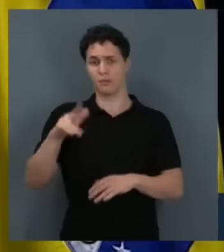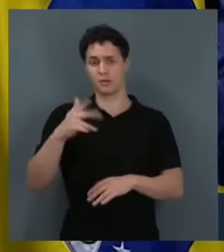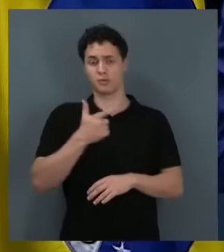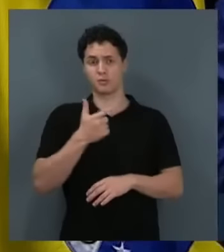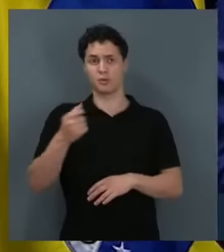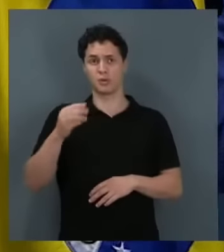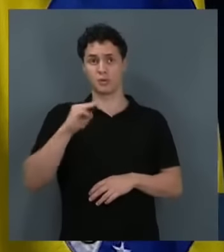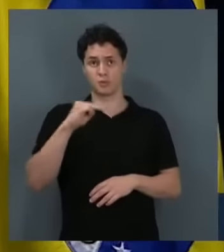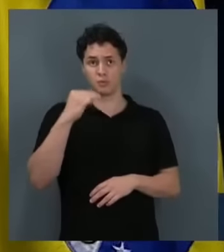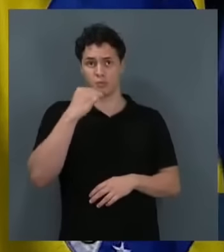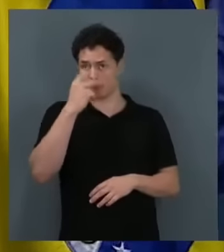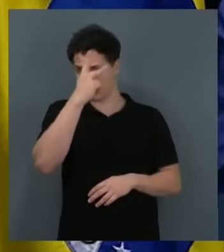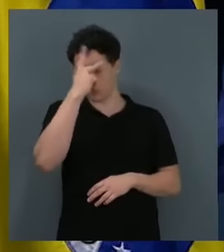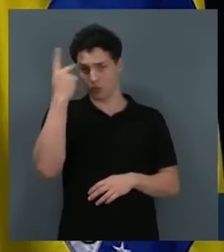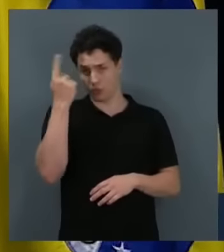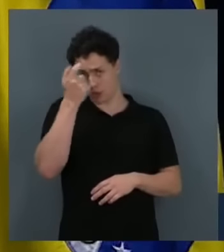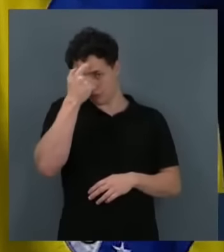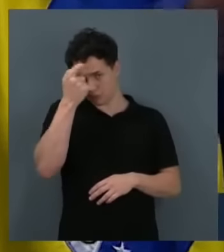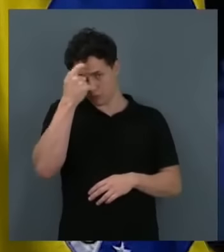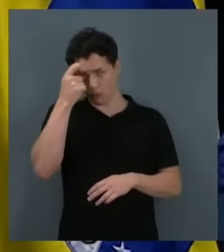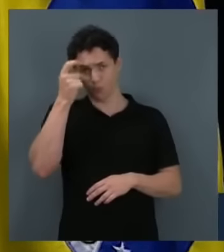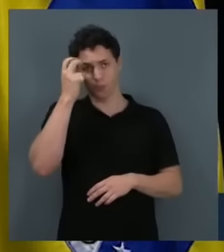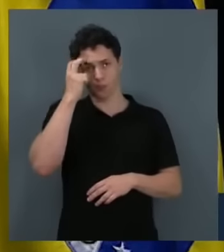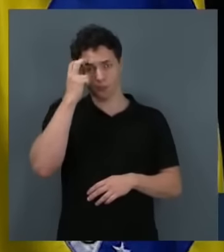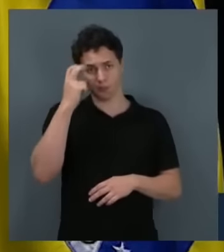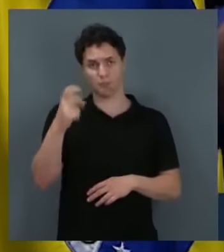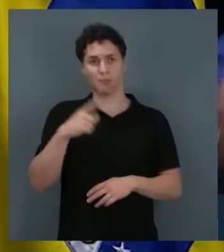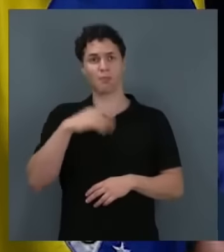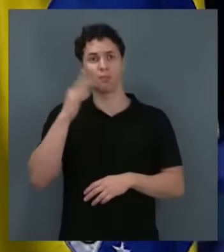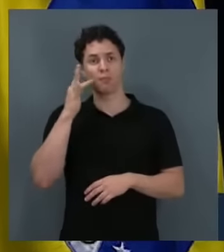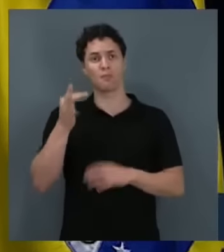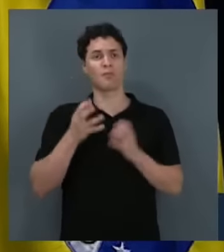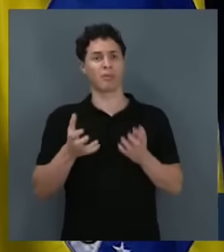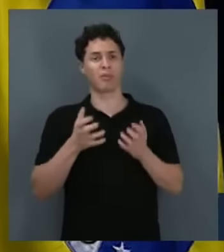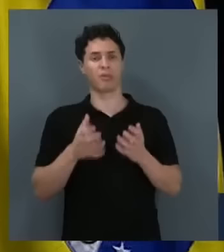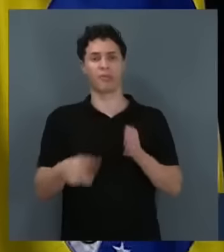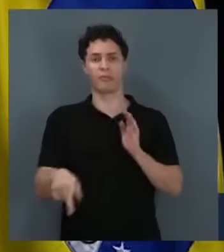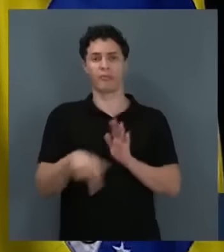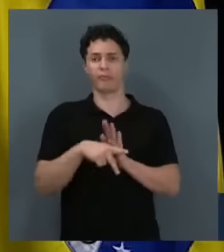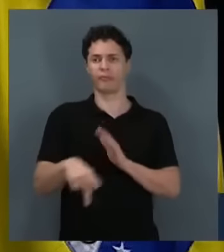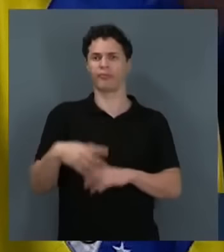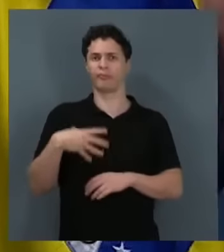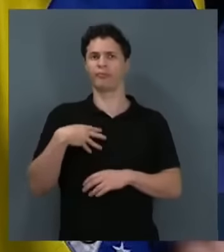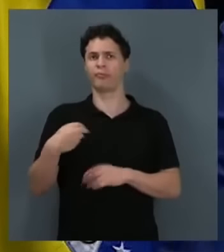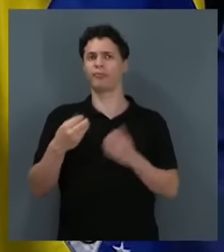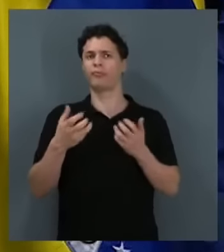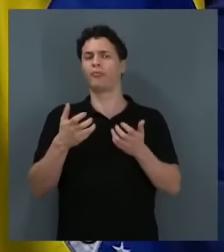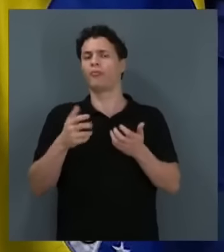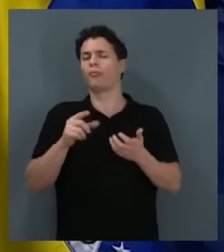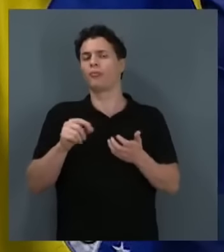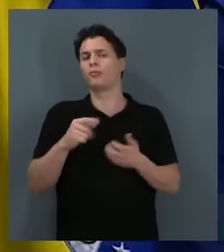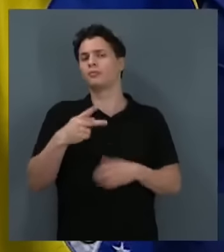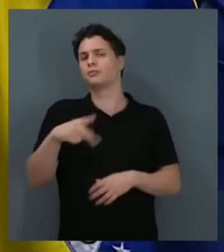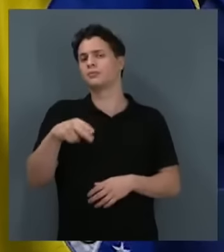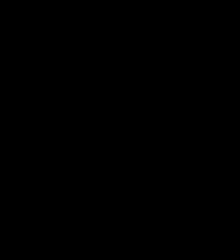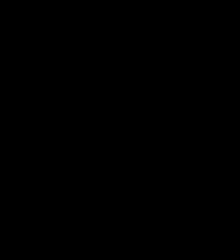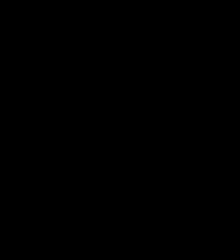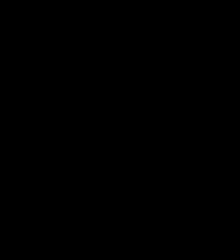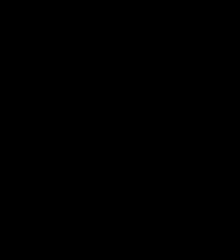de homens lúcidos, inteligentes, que futuro querem para os filhos de vocês? Que futuro querem para os netos de vocês?